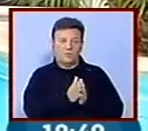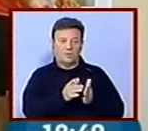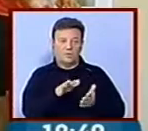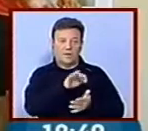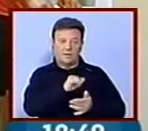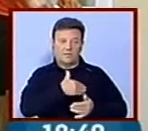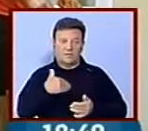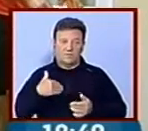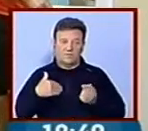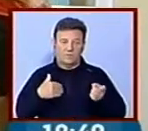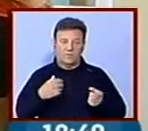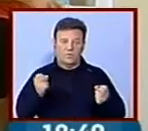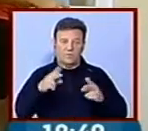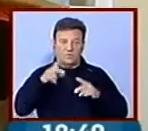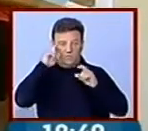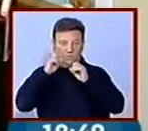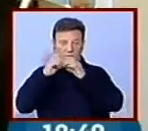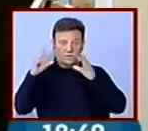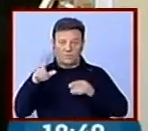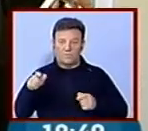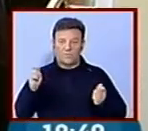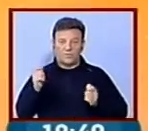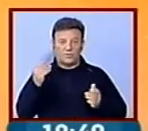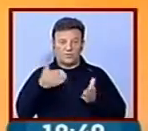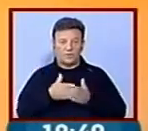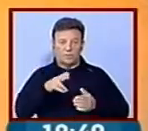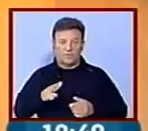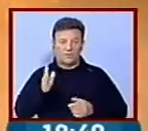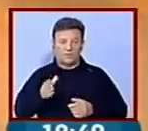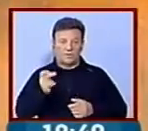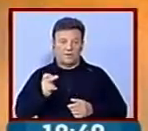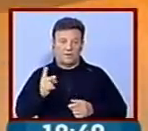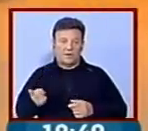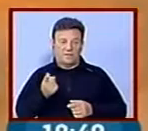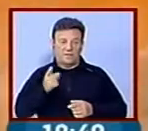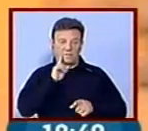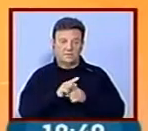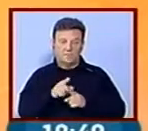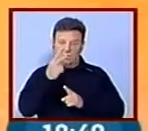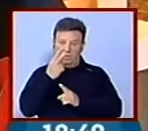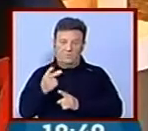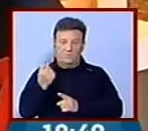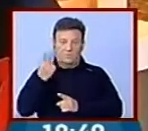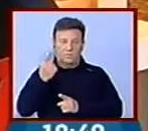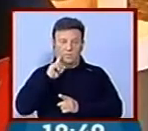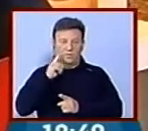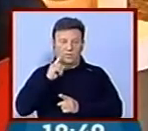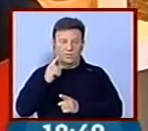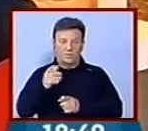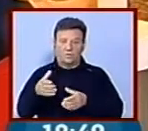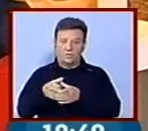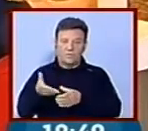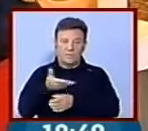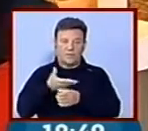na área da saúde. Um novo conceito que, segundo os promotores, chega a Portugal com 10 anos de atraso, mas ainda assim é visto como um importante nicho de